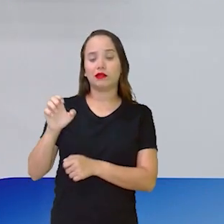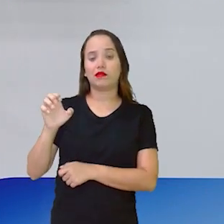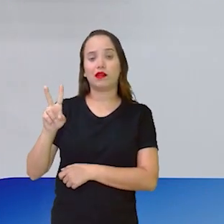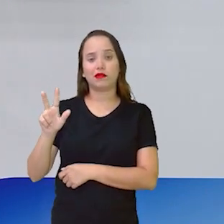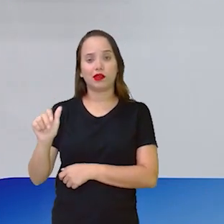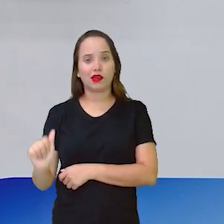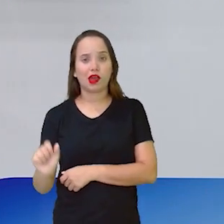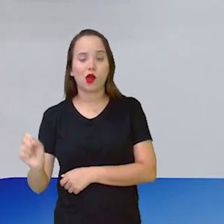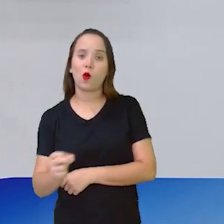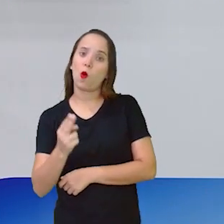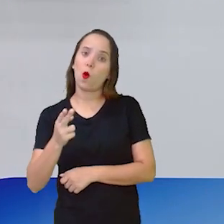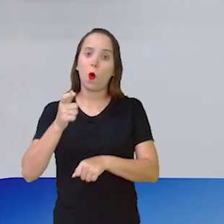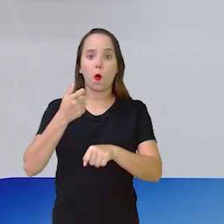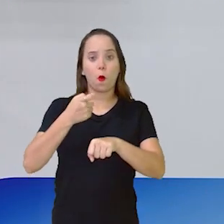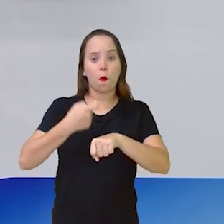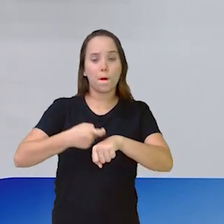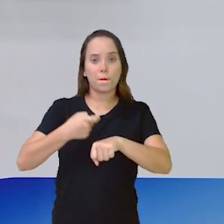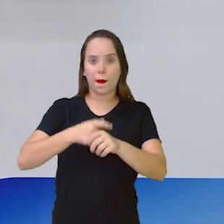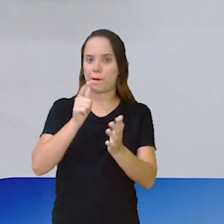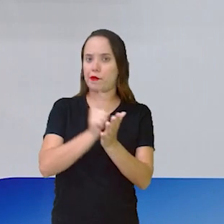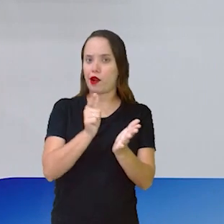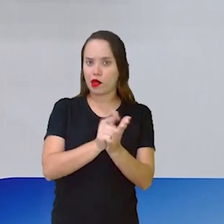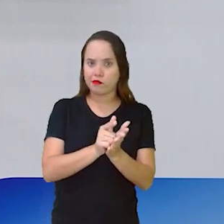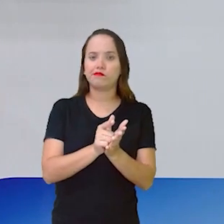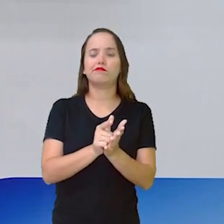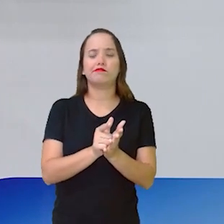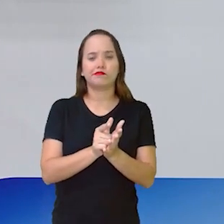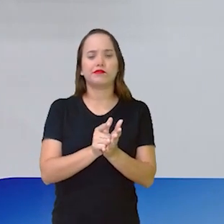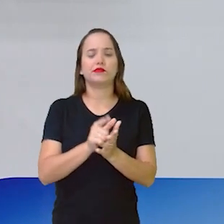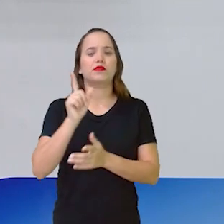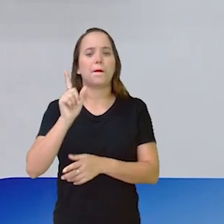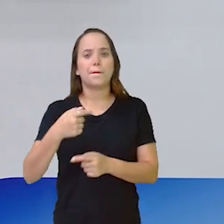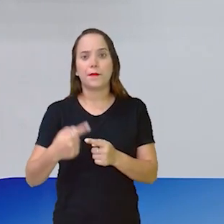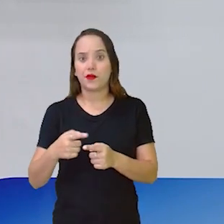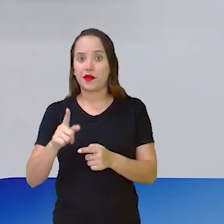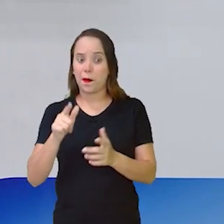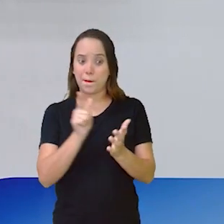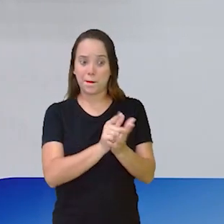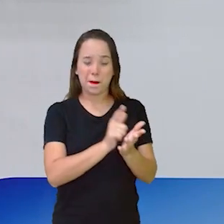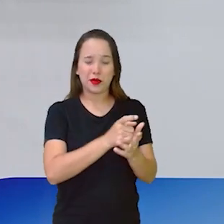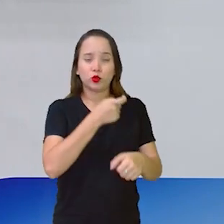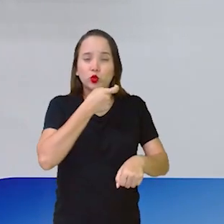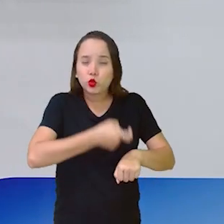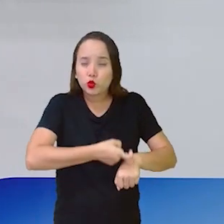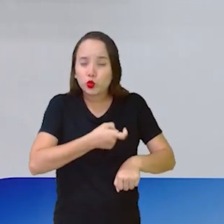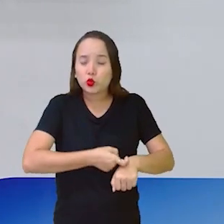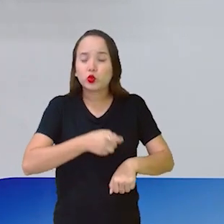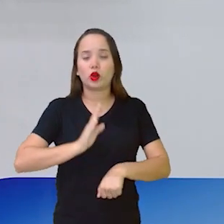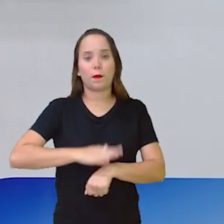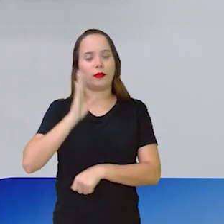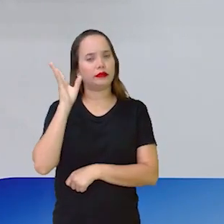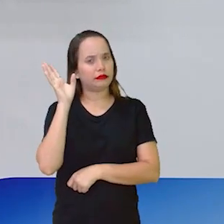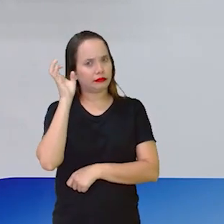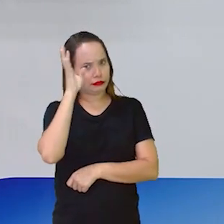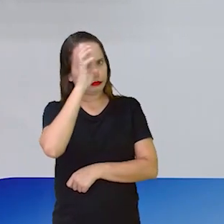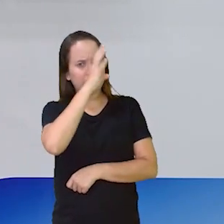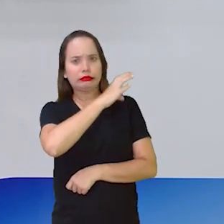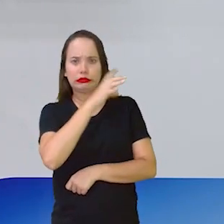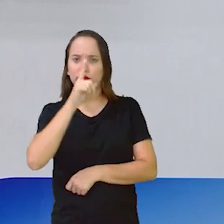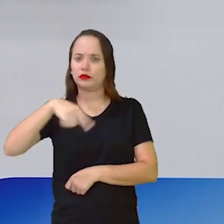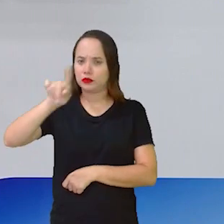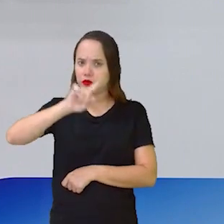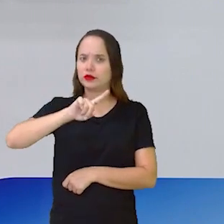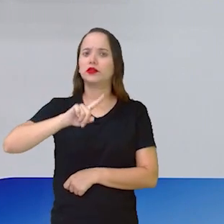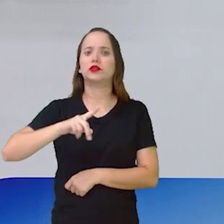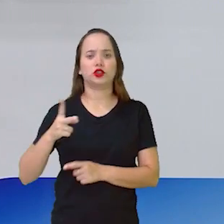papelão, que é o papel mais durinho, ele vai ficar mais difícil para você.